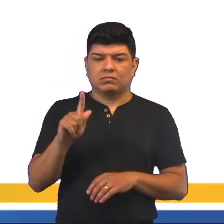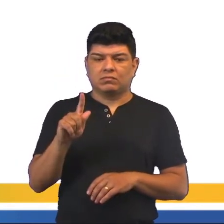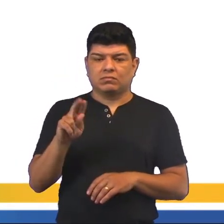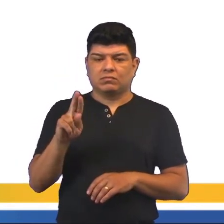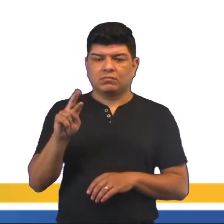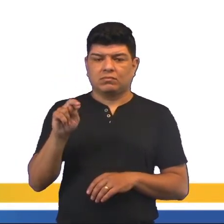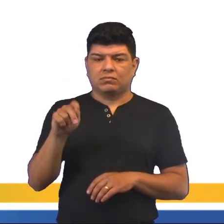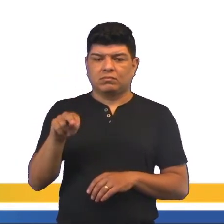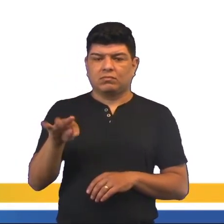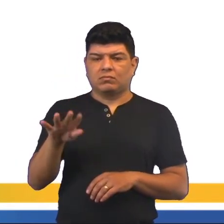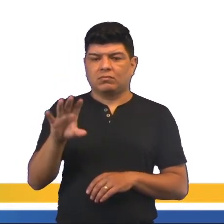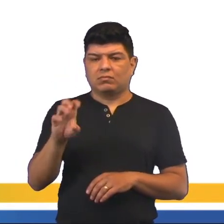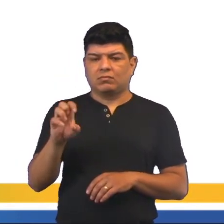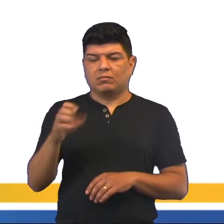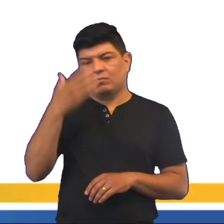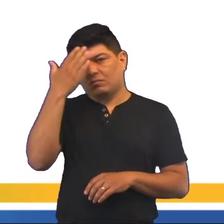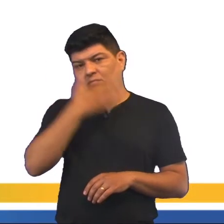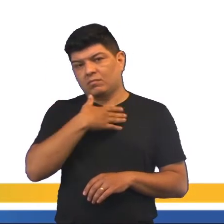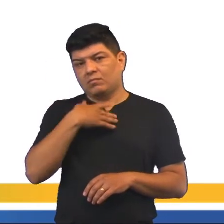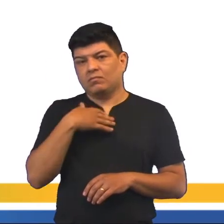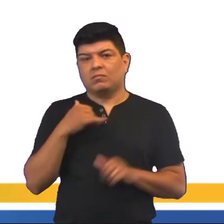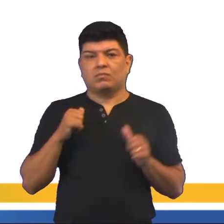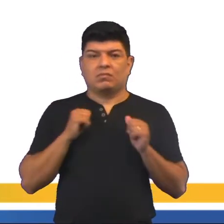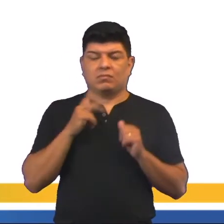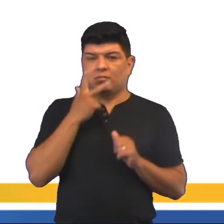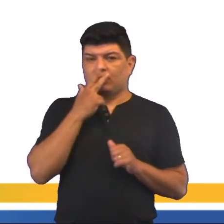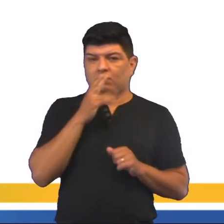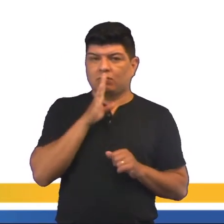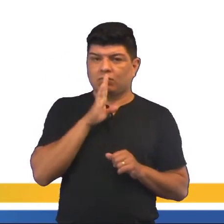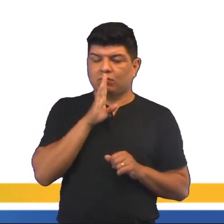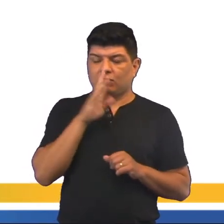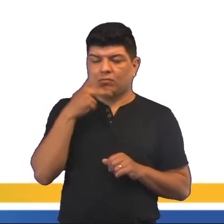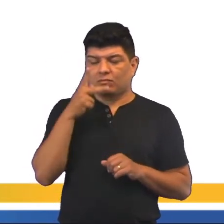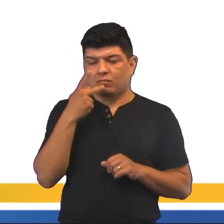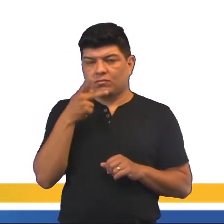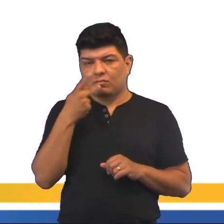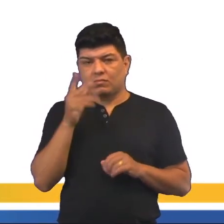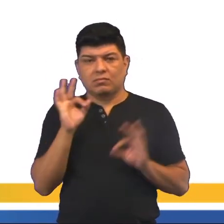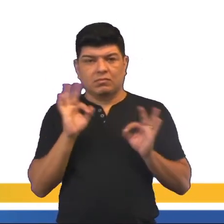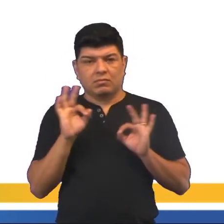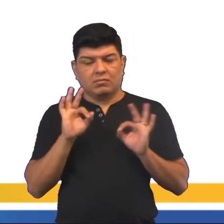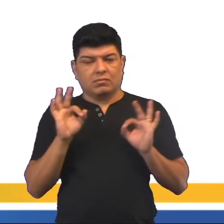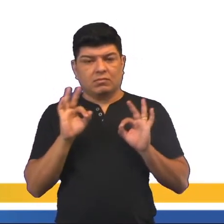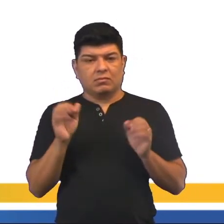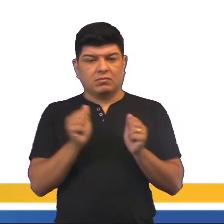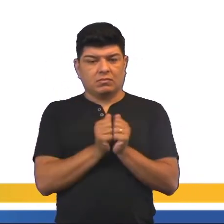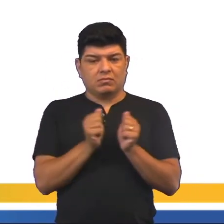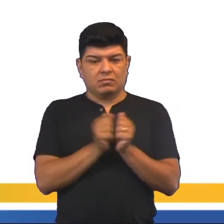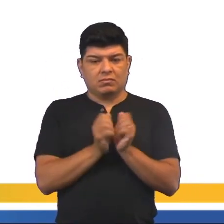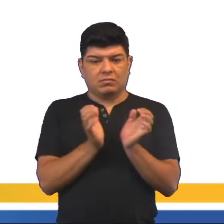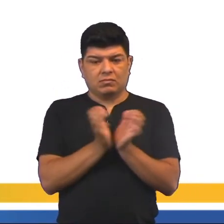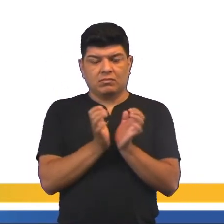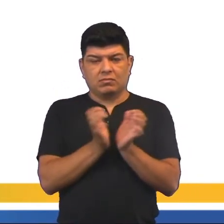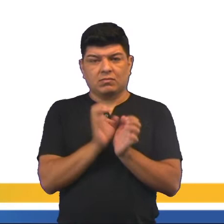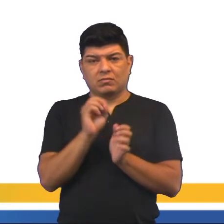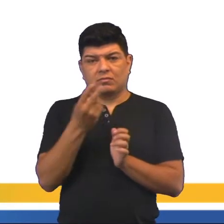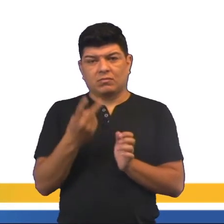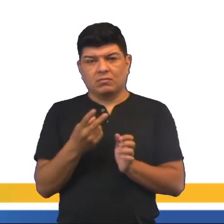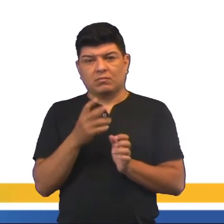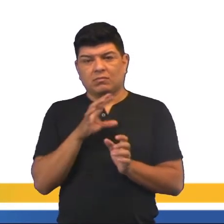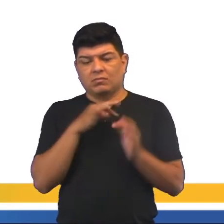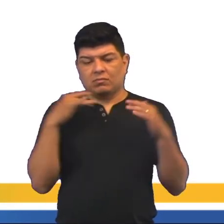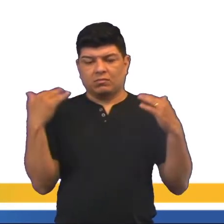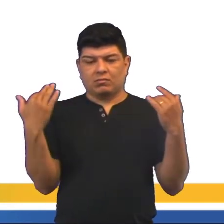pessoa que entra em cena para fazer um papel anônimo. Não fala nada como parte dos grupos ou de uma